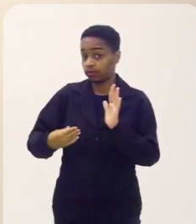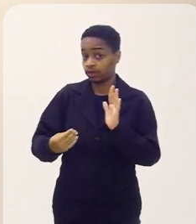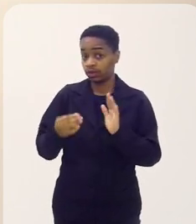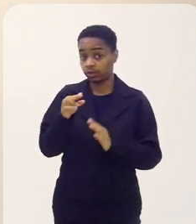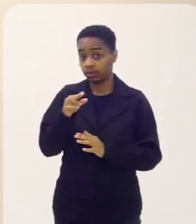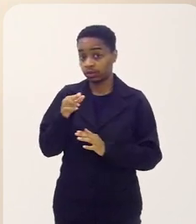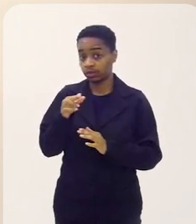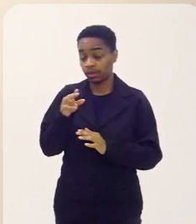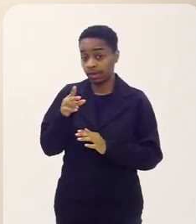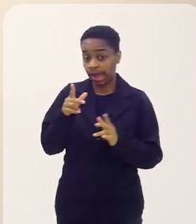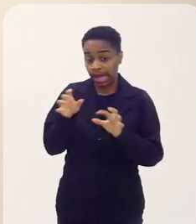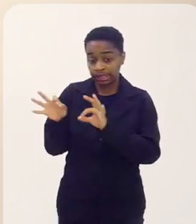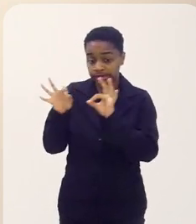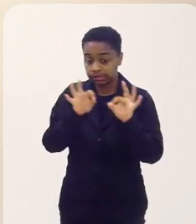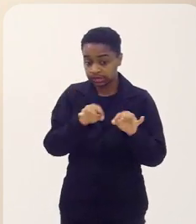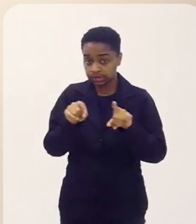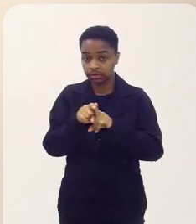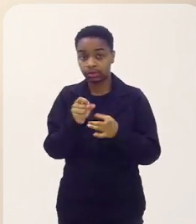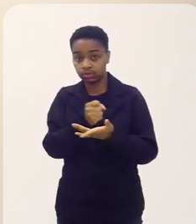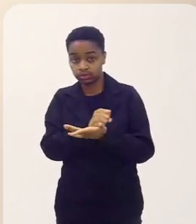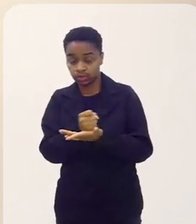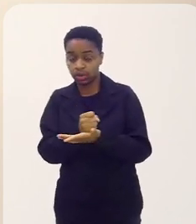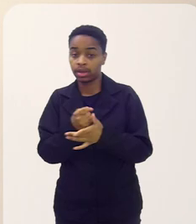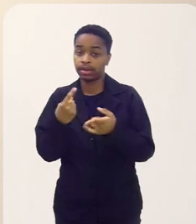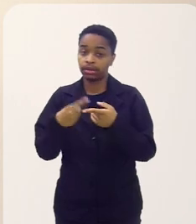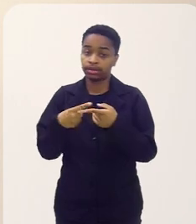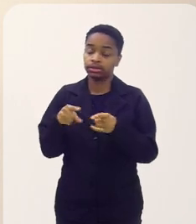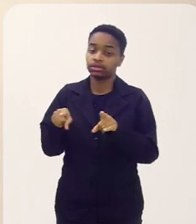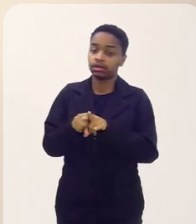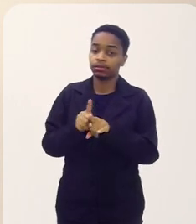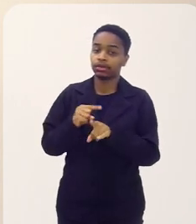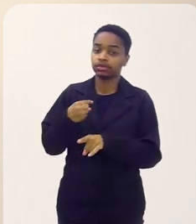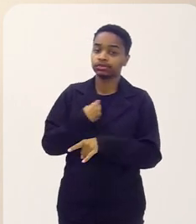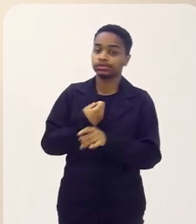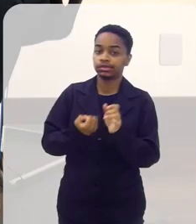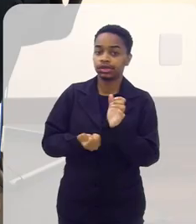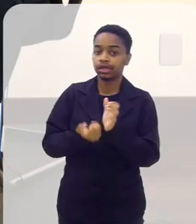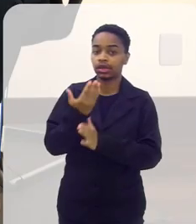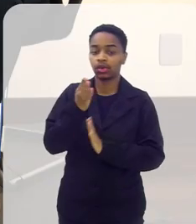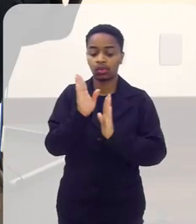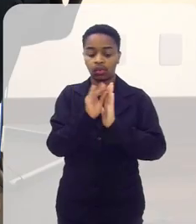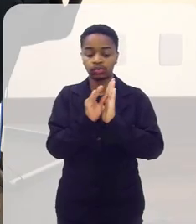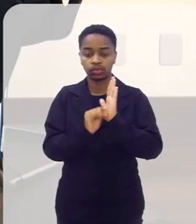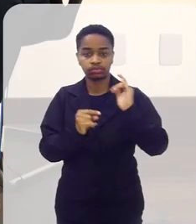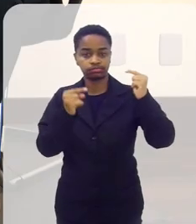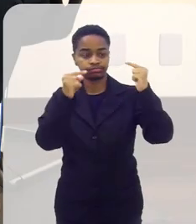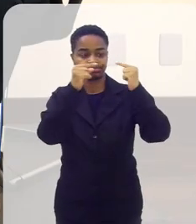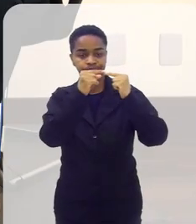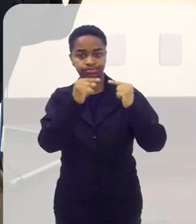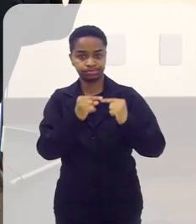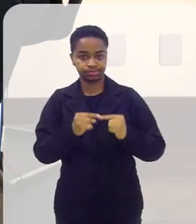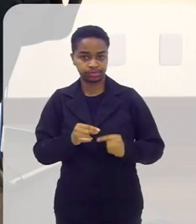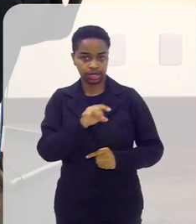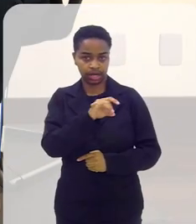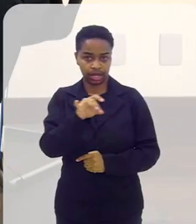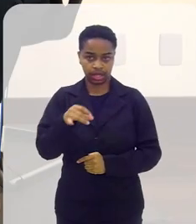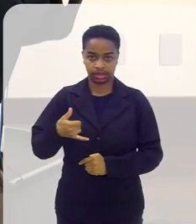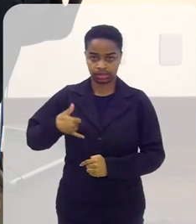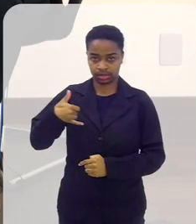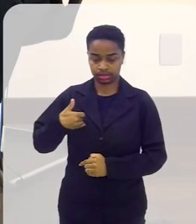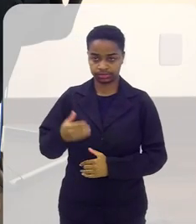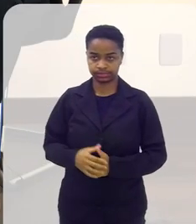como também nossa parte desenvolvedores de criar um conteúdo adequado tanto para